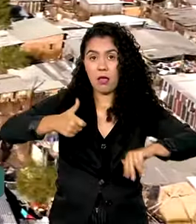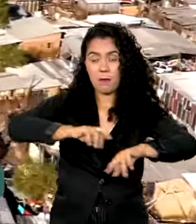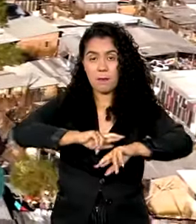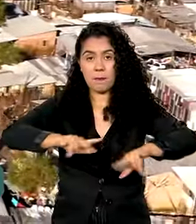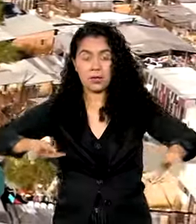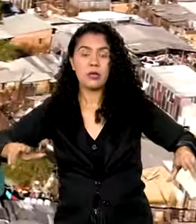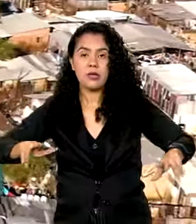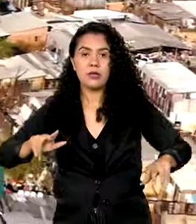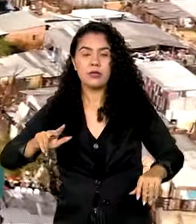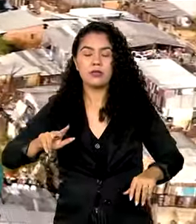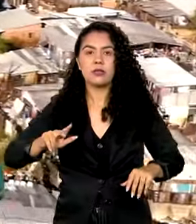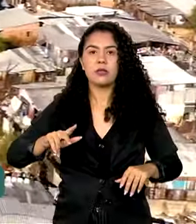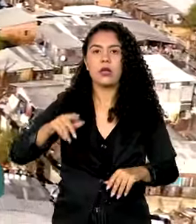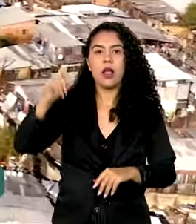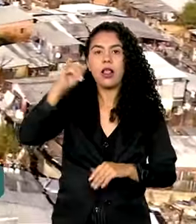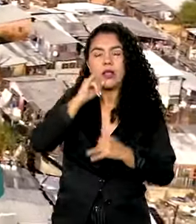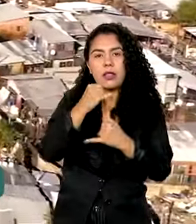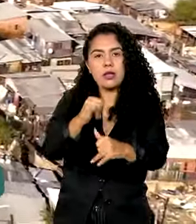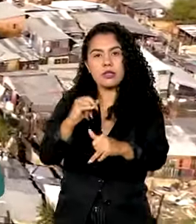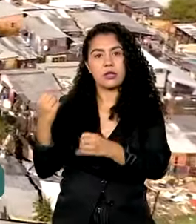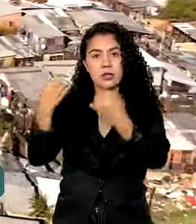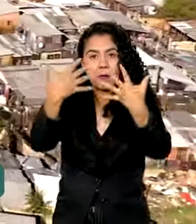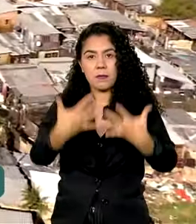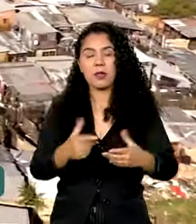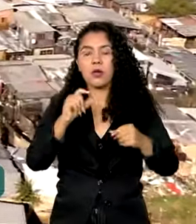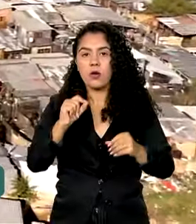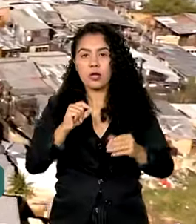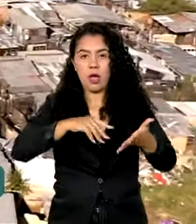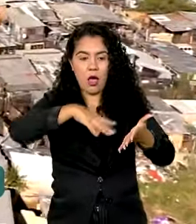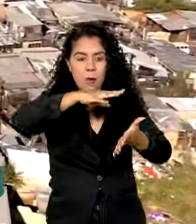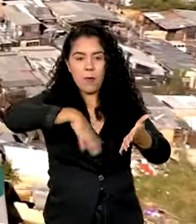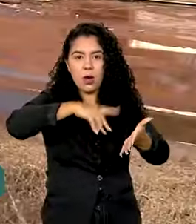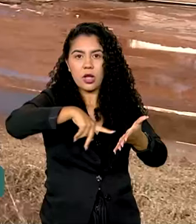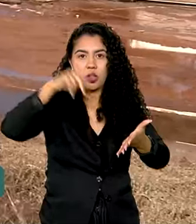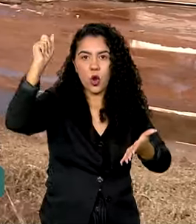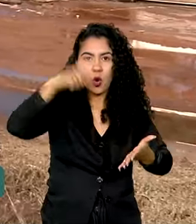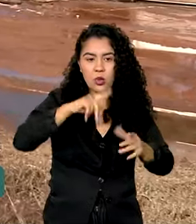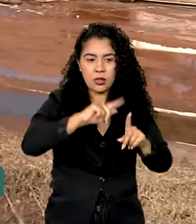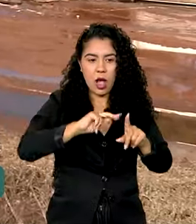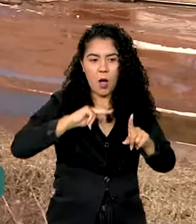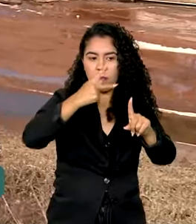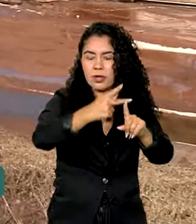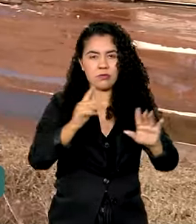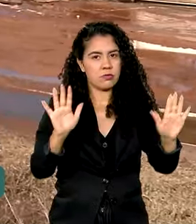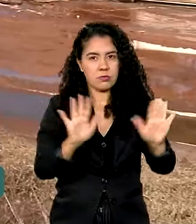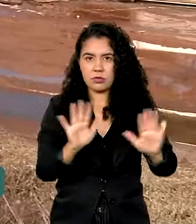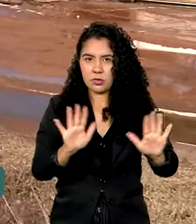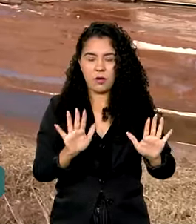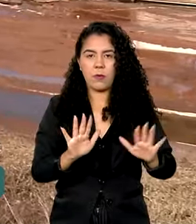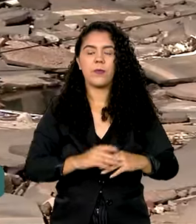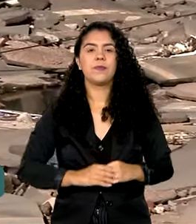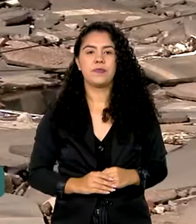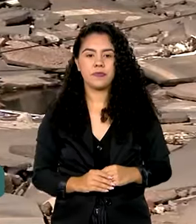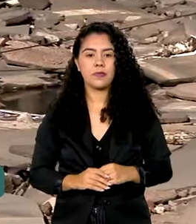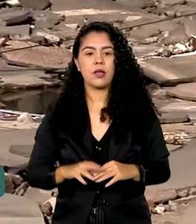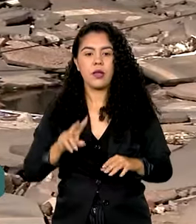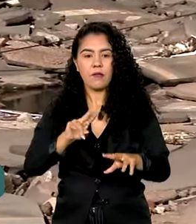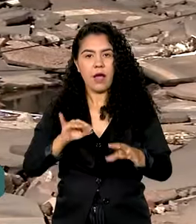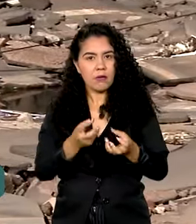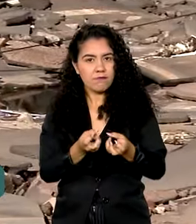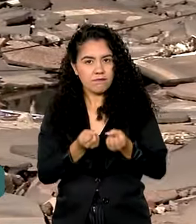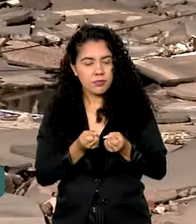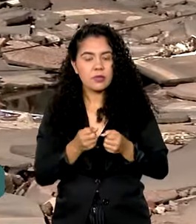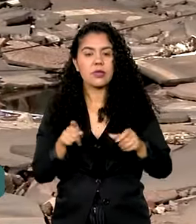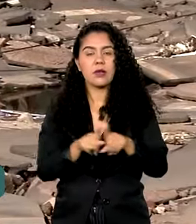haverá o aumento de 12% na conta de energia dos consumidores gaúchos, que estava previsto para este ano. Outra